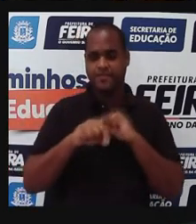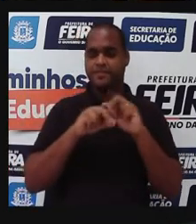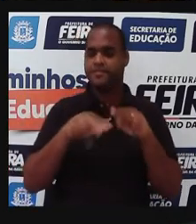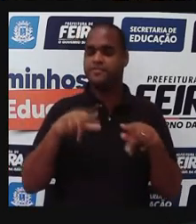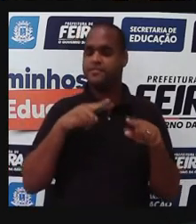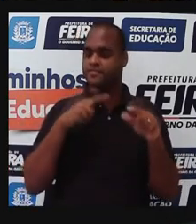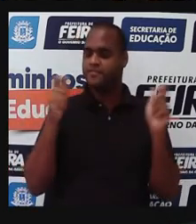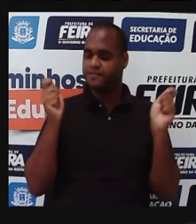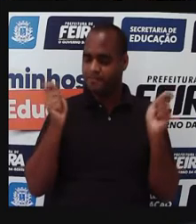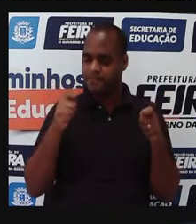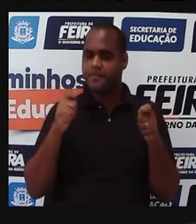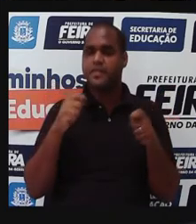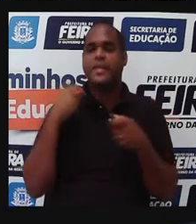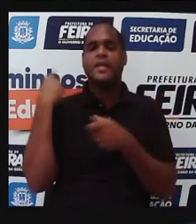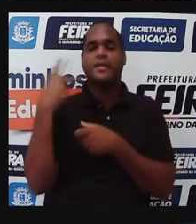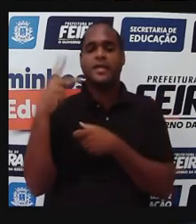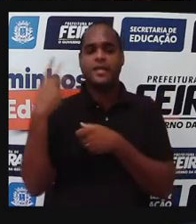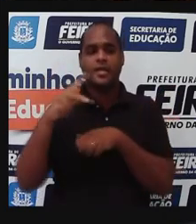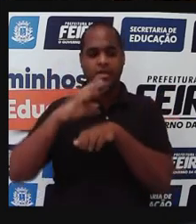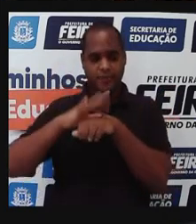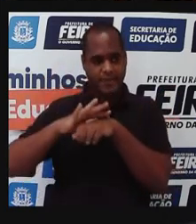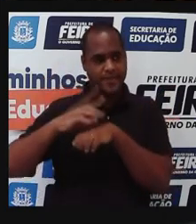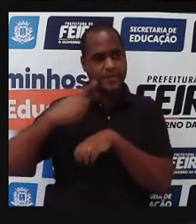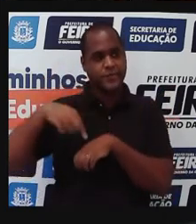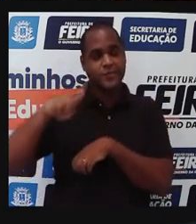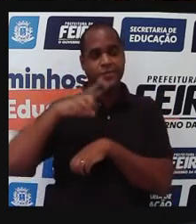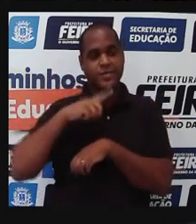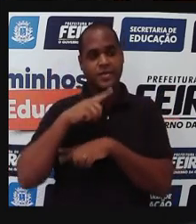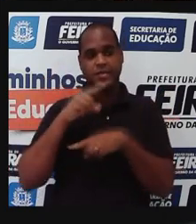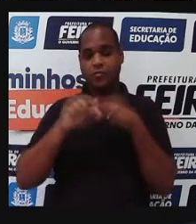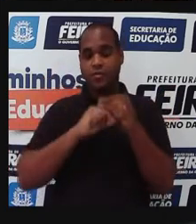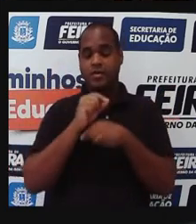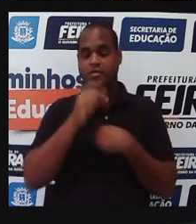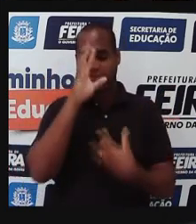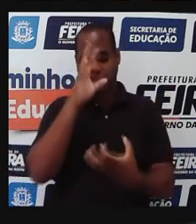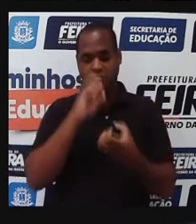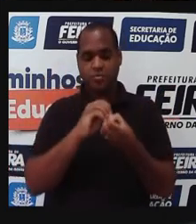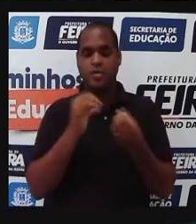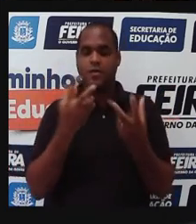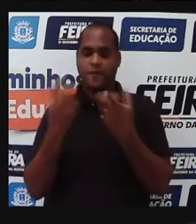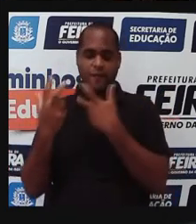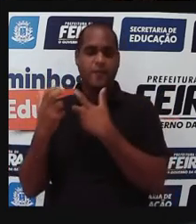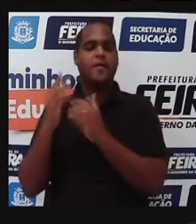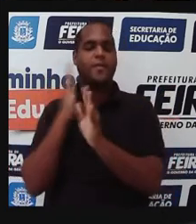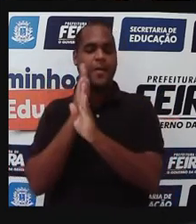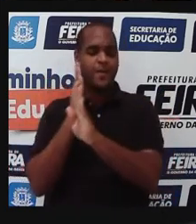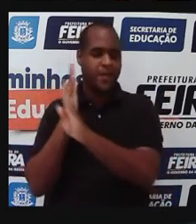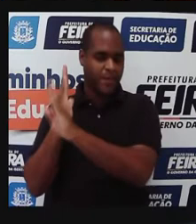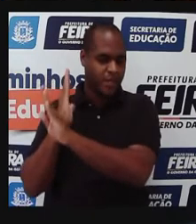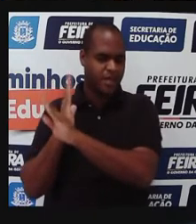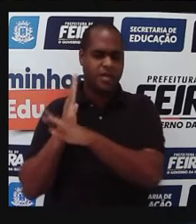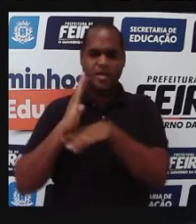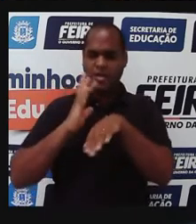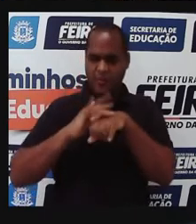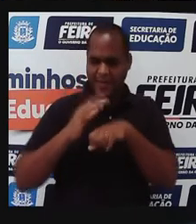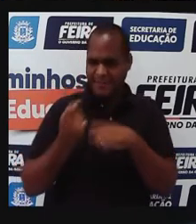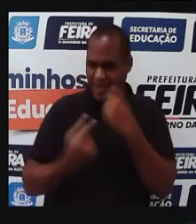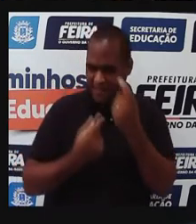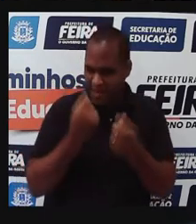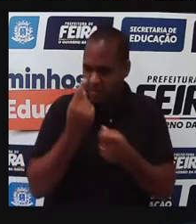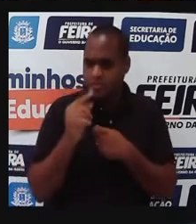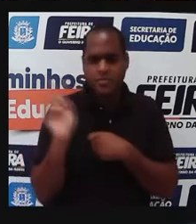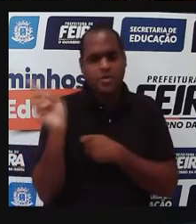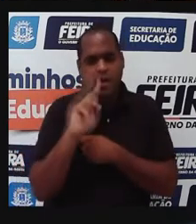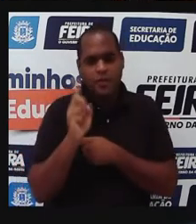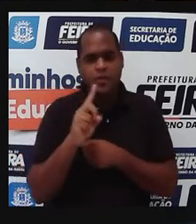elas vão ser doenças que nós, até hoje, nós ouvimos falar sobre elas, né? Elas não são doenças estranhas,